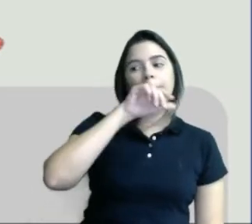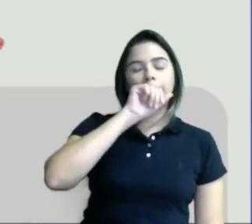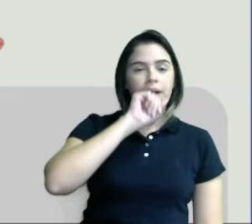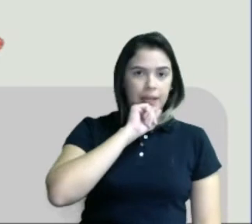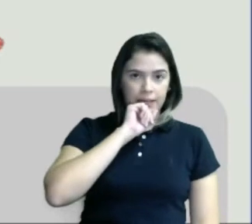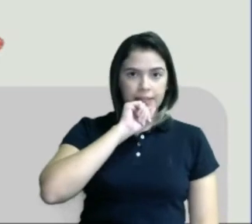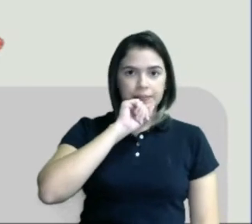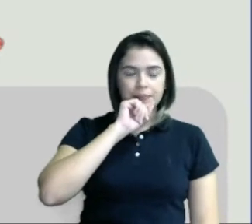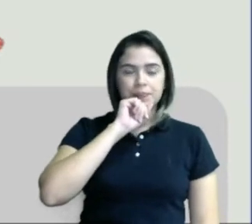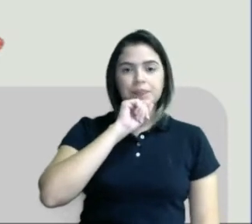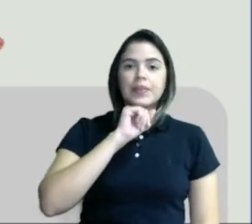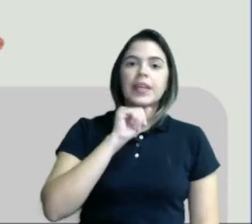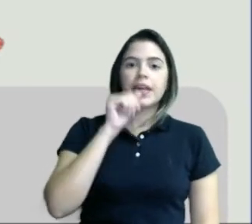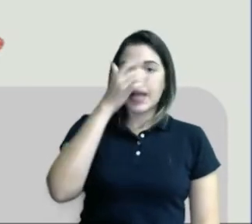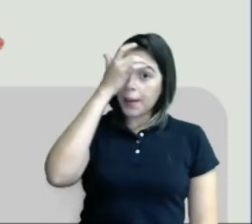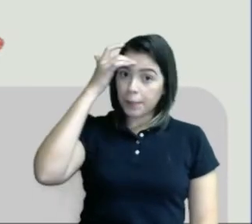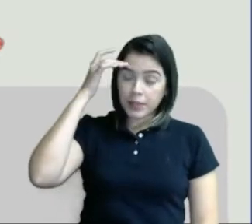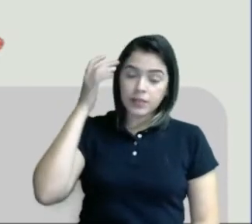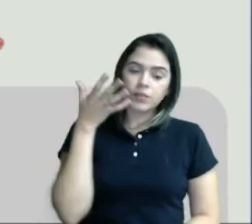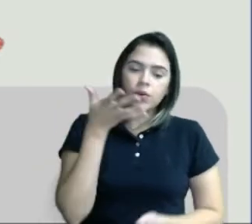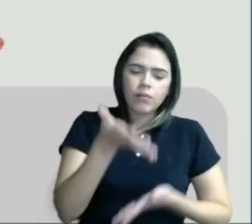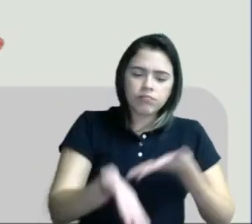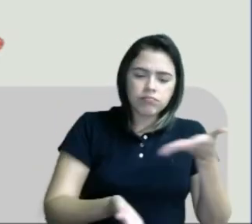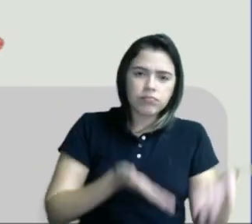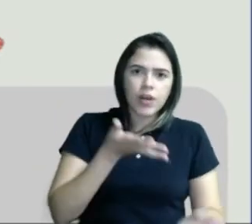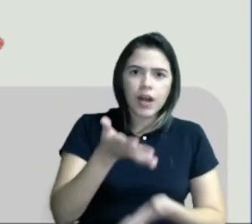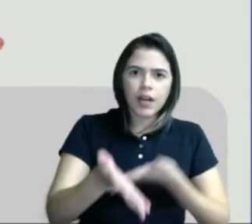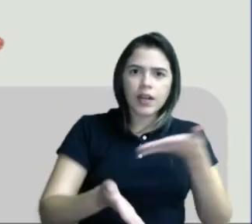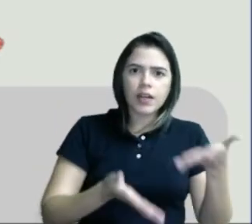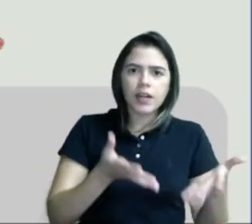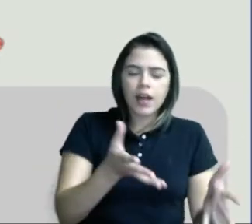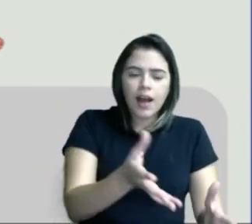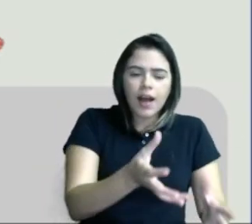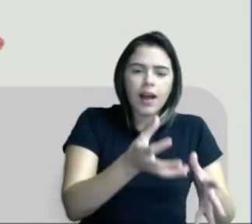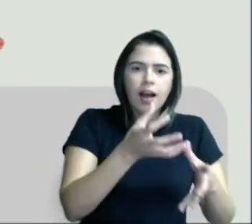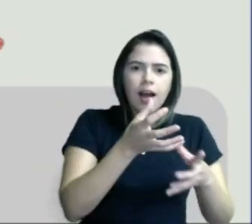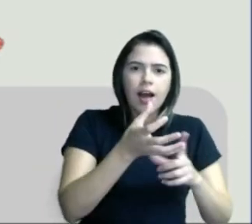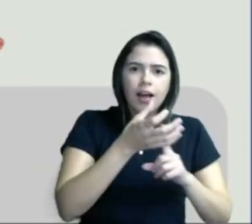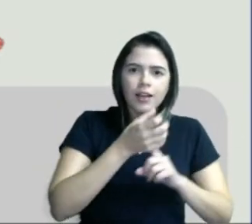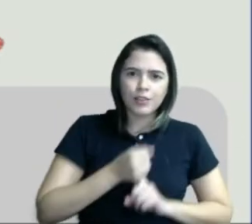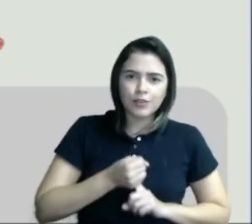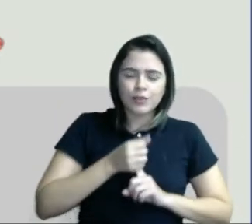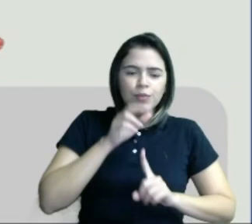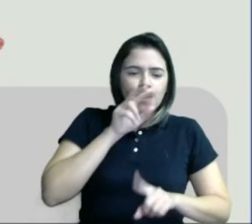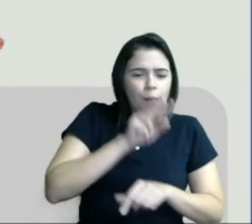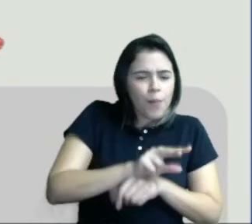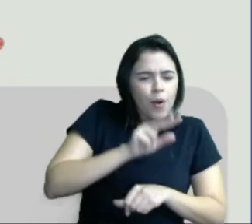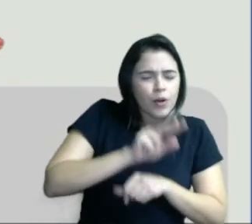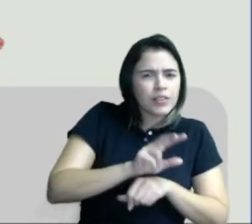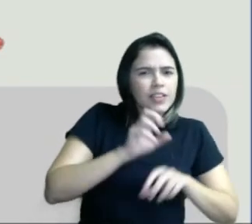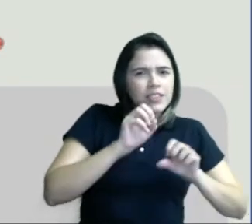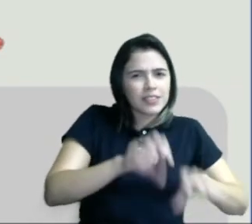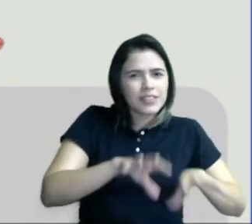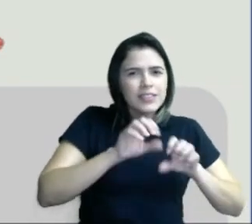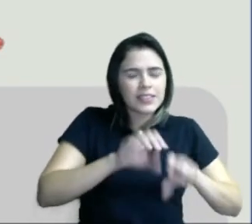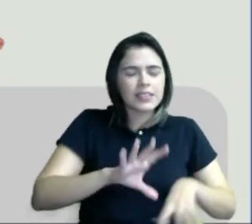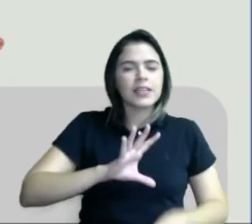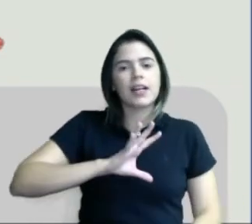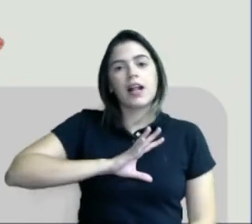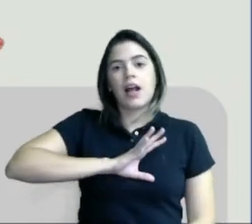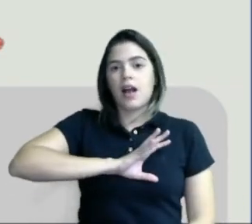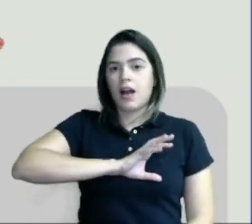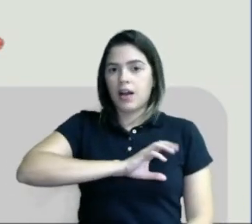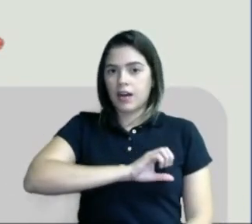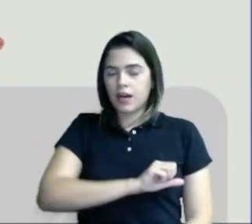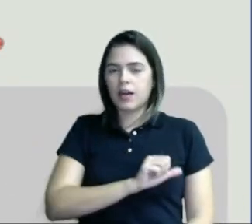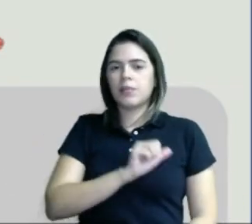é aquele que cria, assume, protege, ensina, ama,